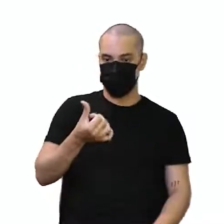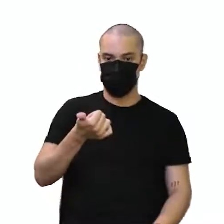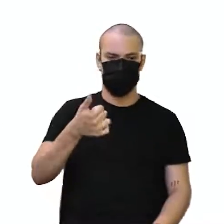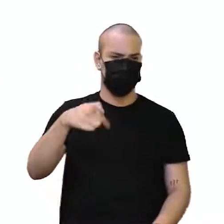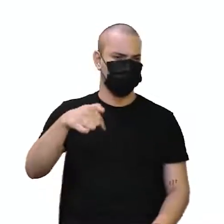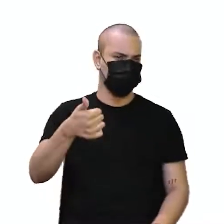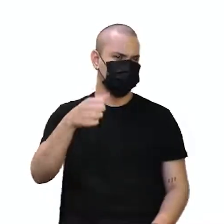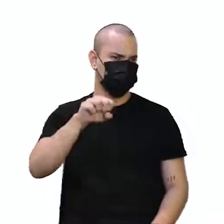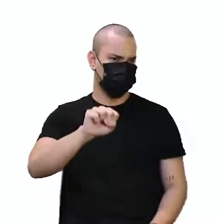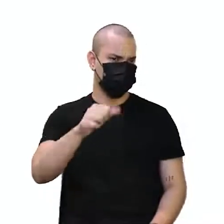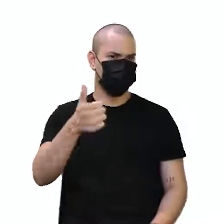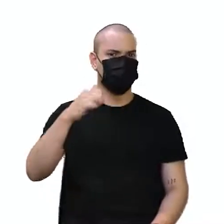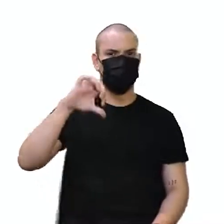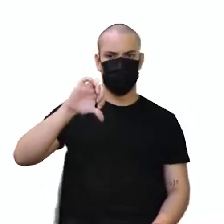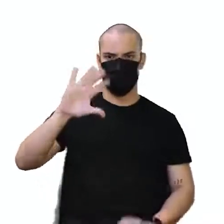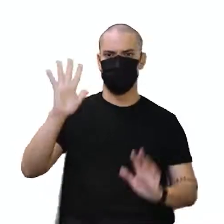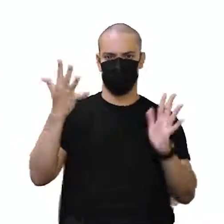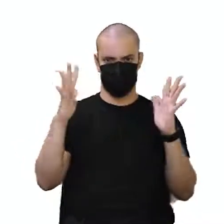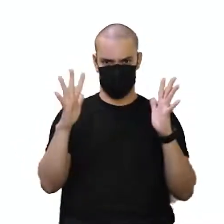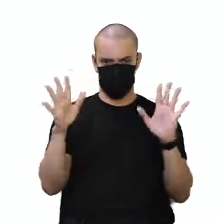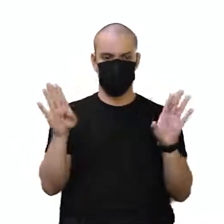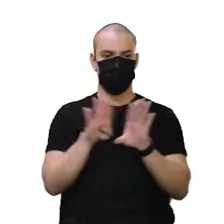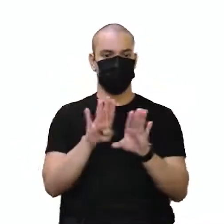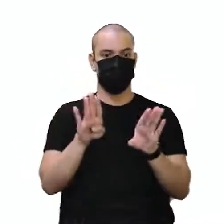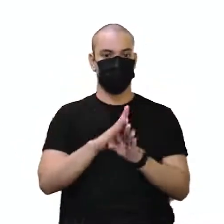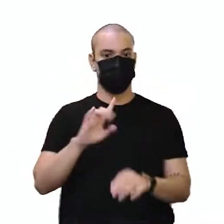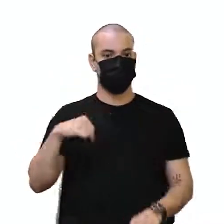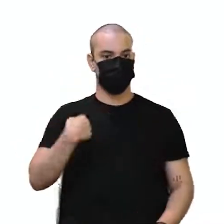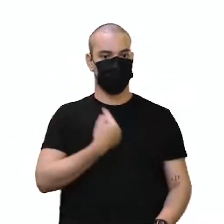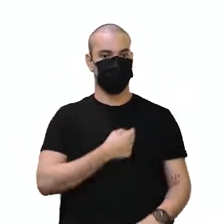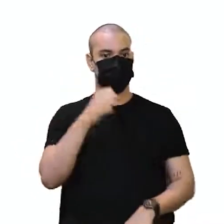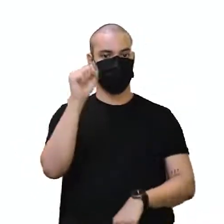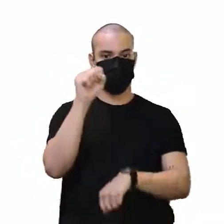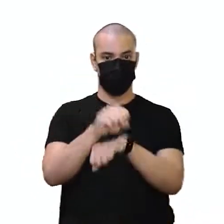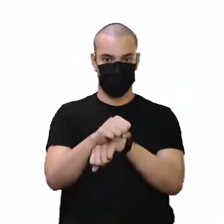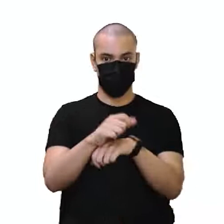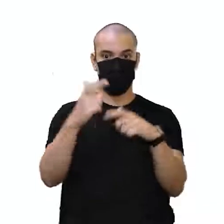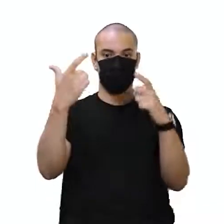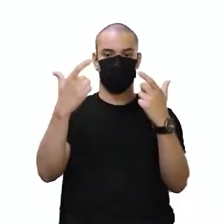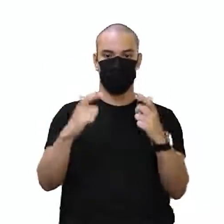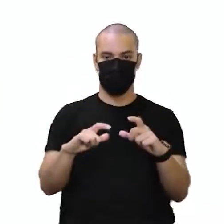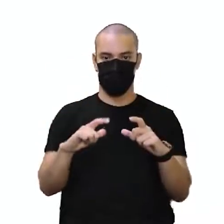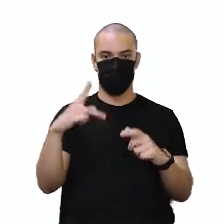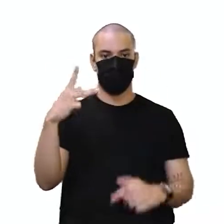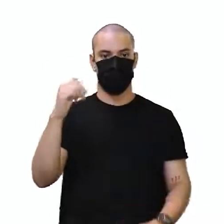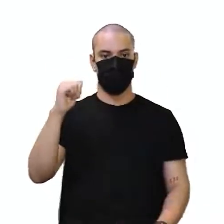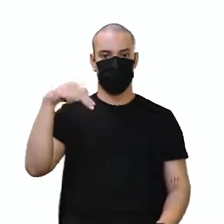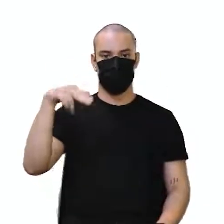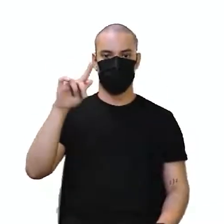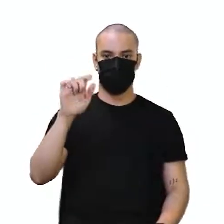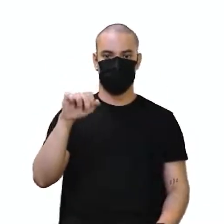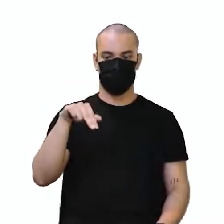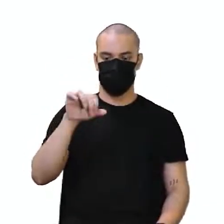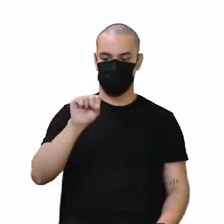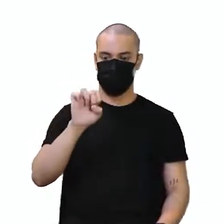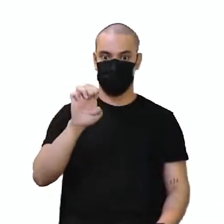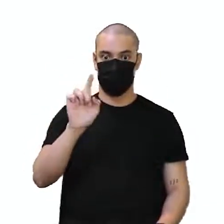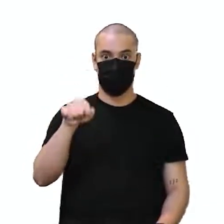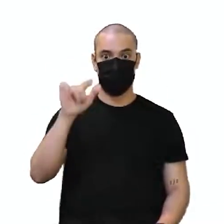XVIII, século XIX, e aí a gente para então na pangênese, que era a teoria em que